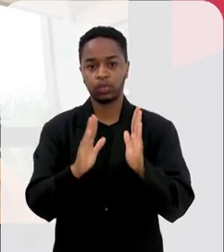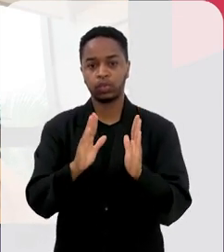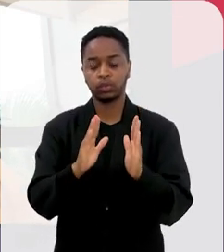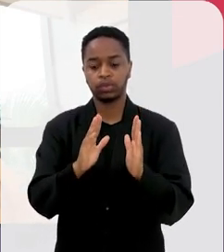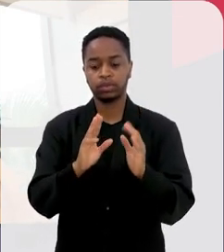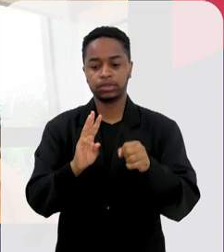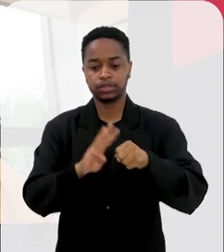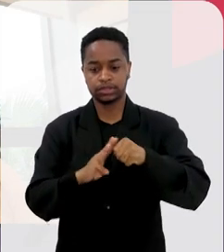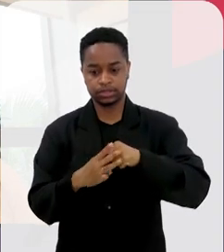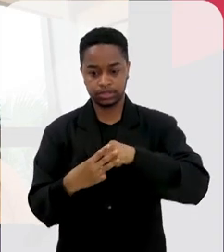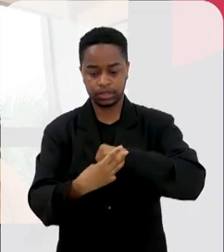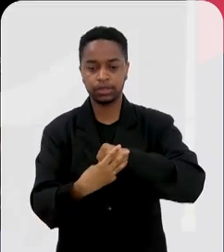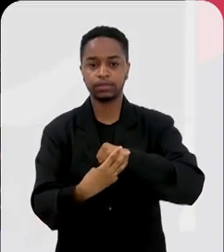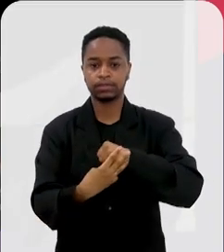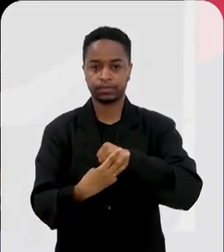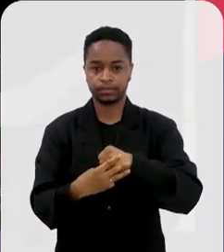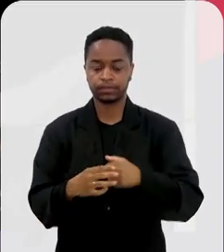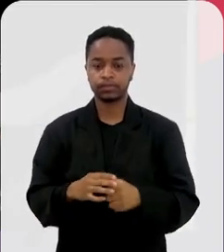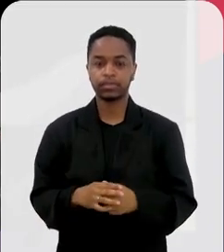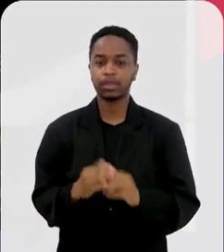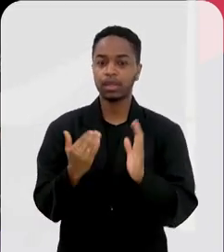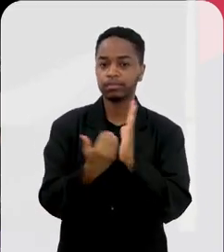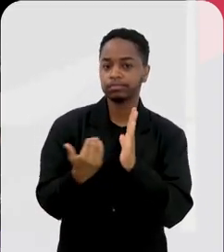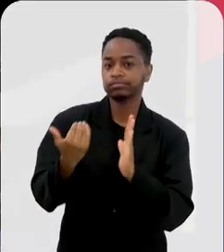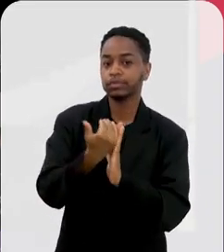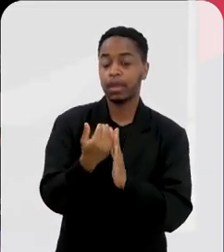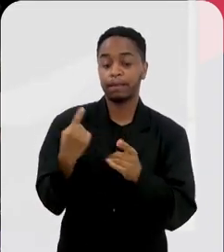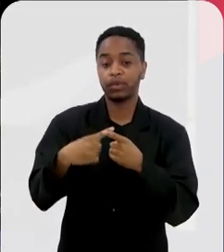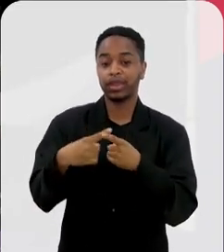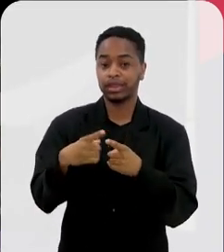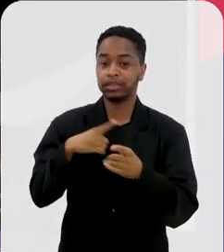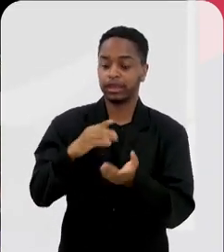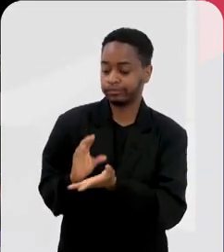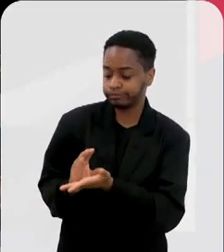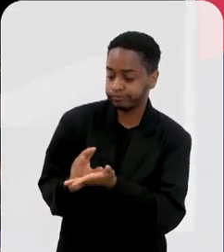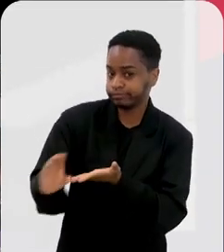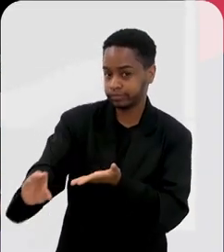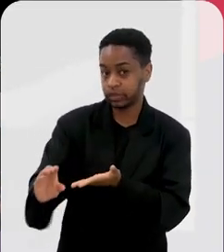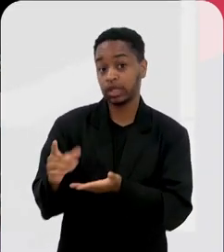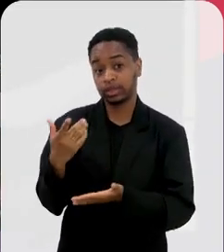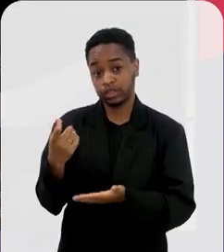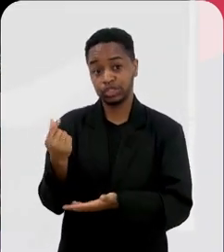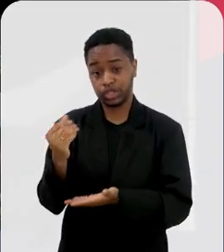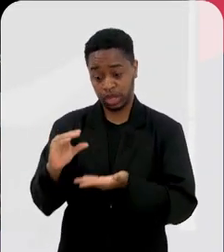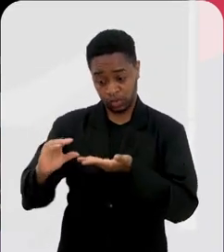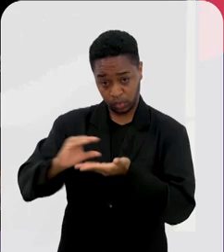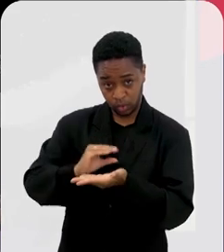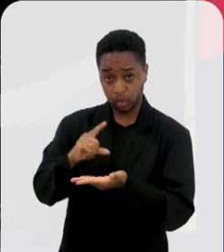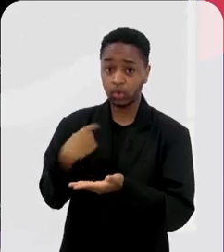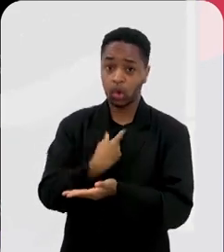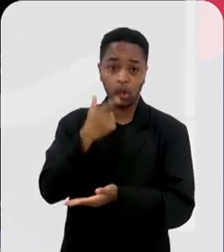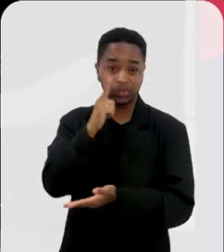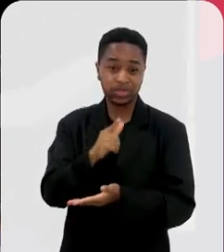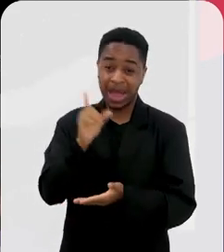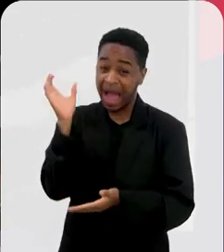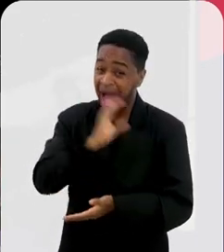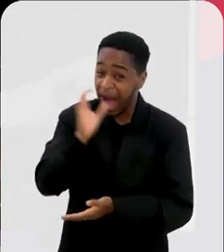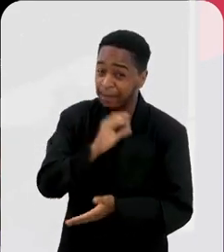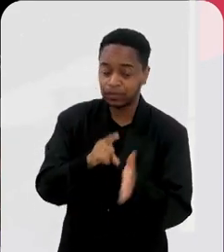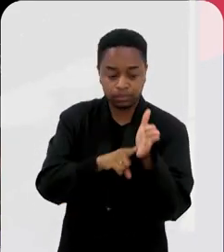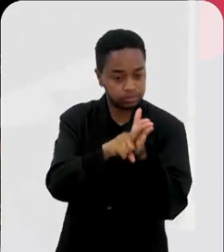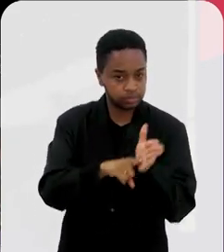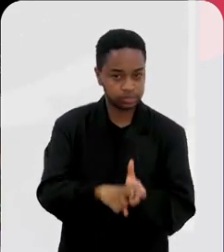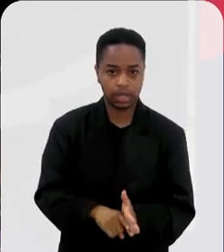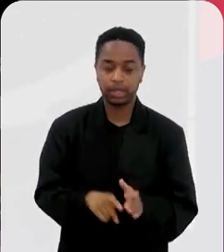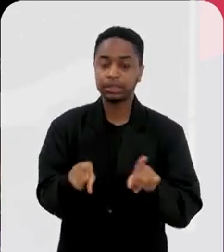da epidemia do Zika, que foi muito maior porque a gente estava financiado, então, o dinheiro que a gente recebeu a gente respondeu